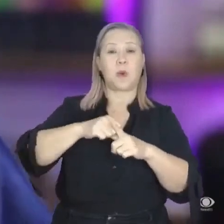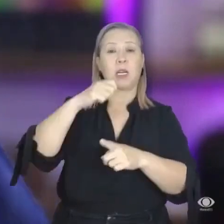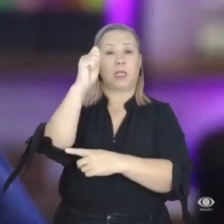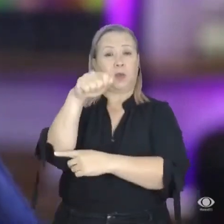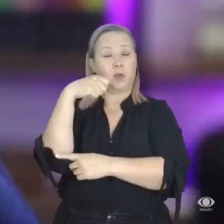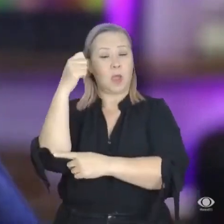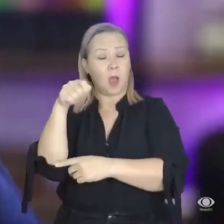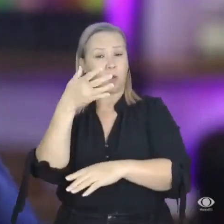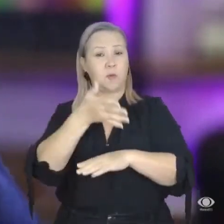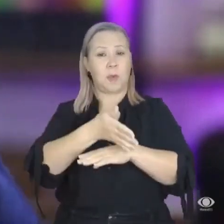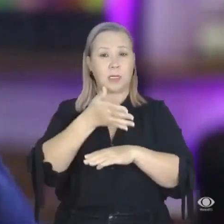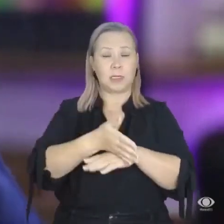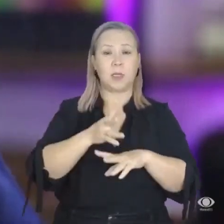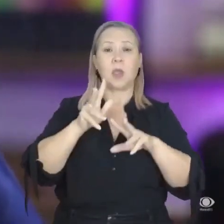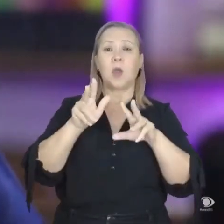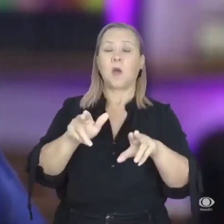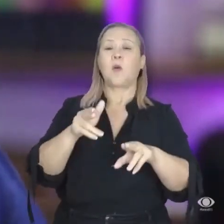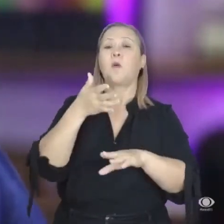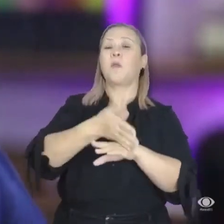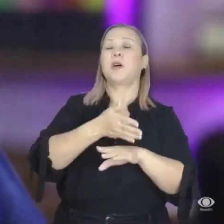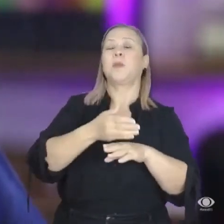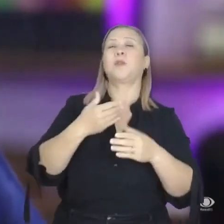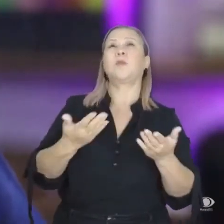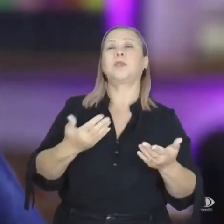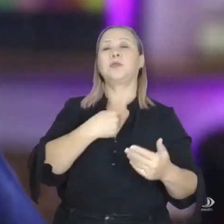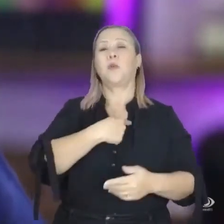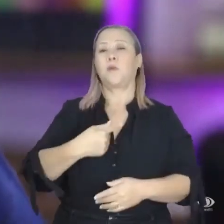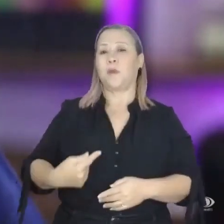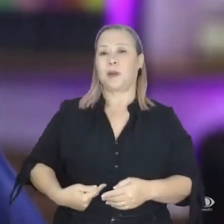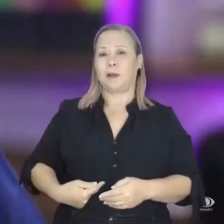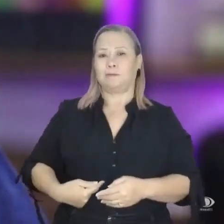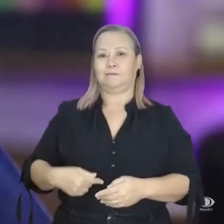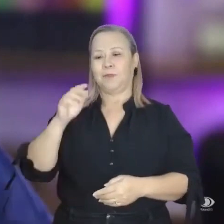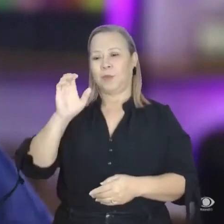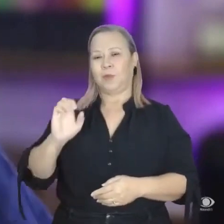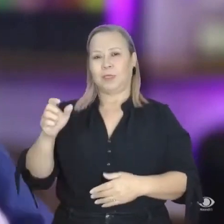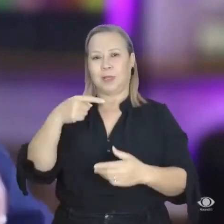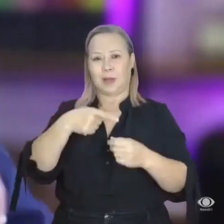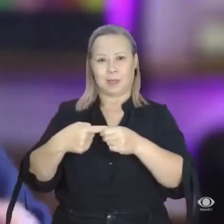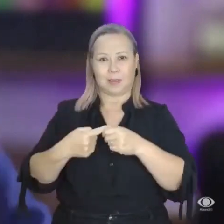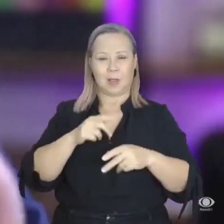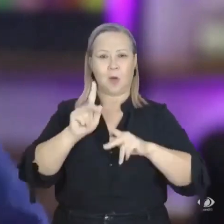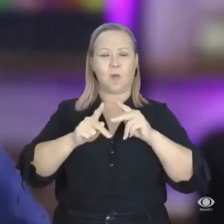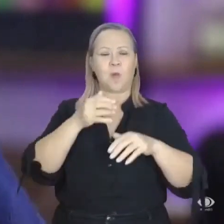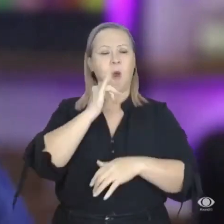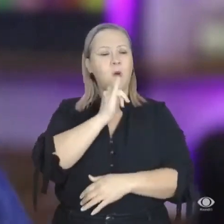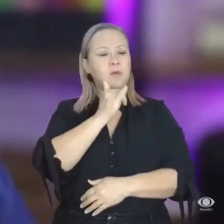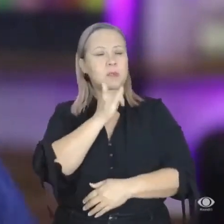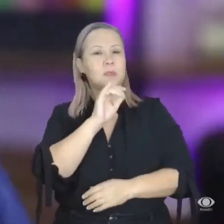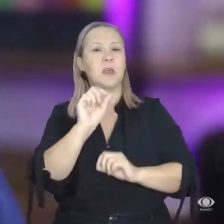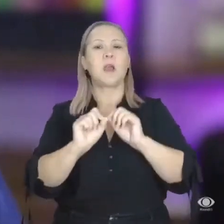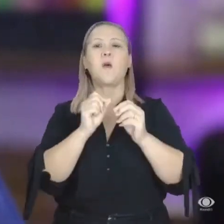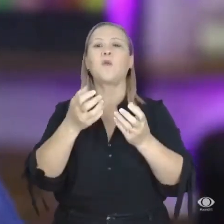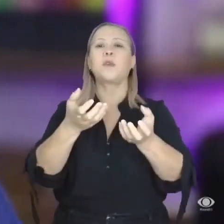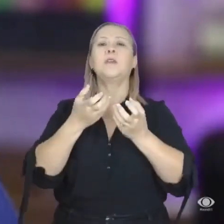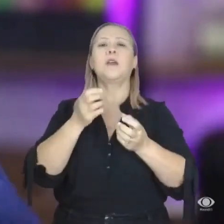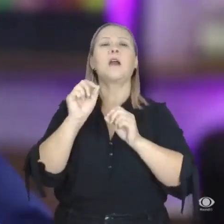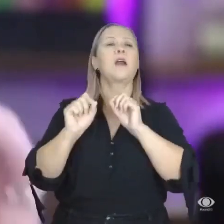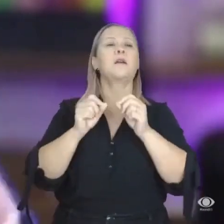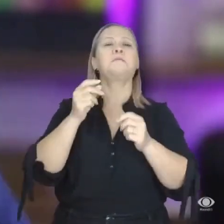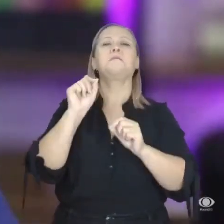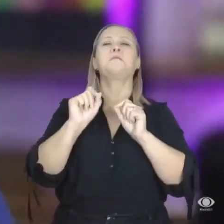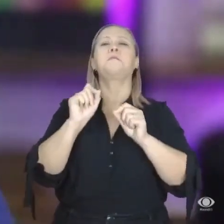como participaram quando nós governavamos o Estado e a cidade. O povo dizer o que quer, como quer e para que quer.